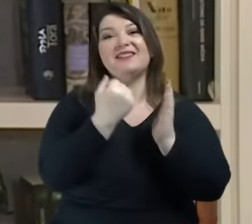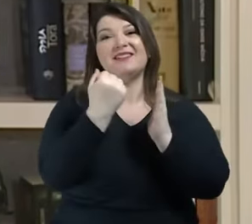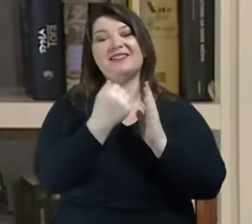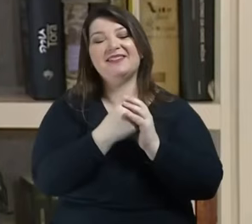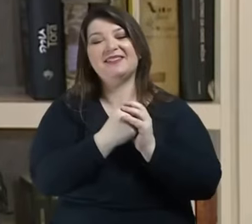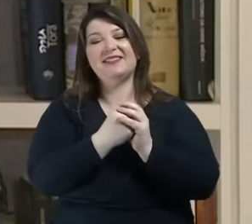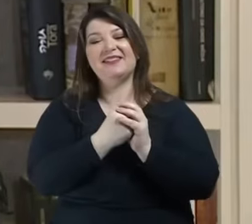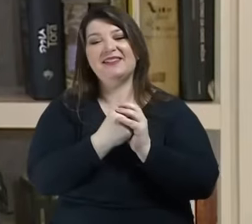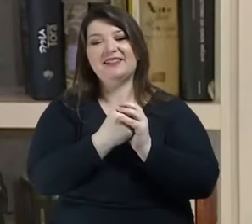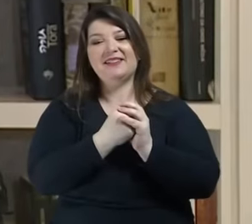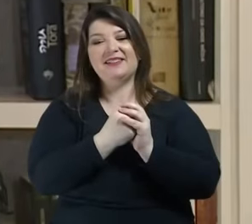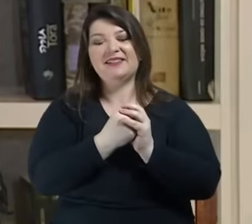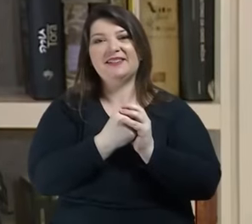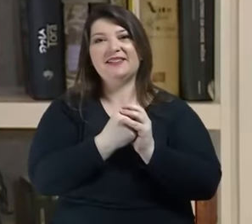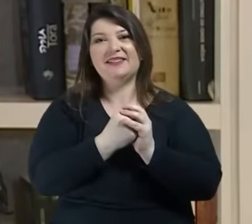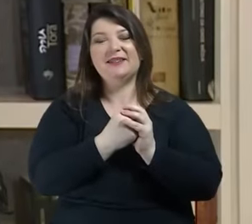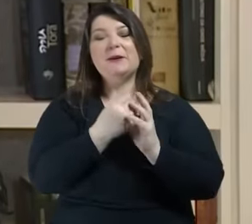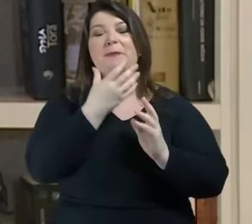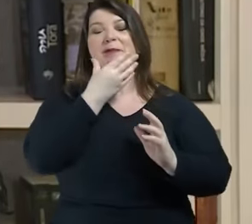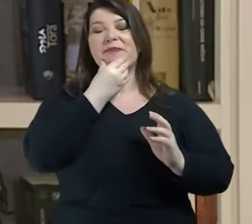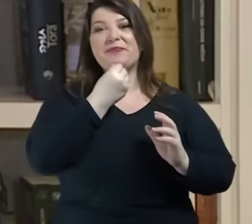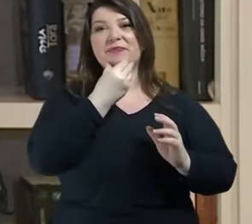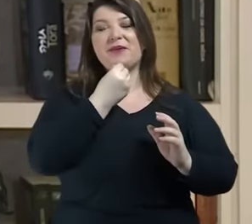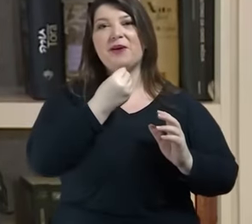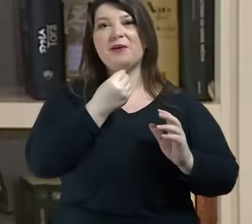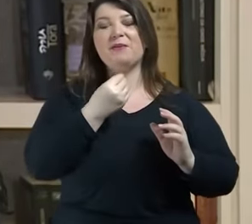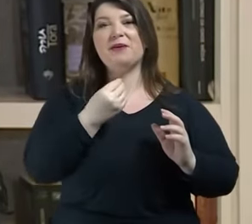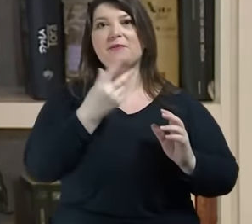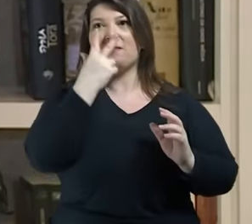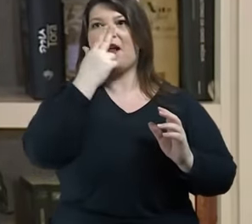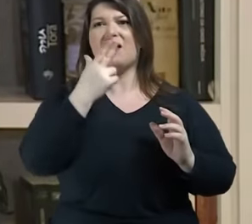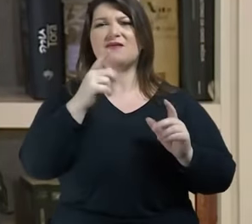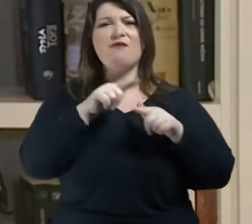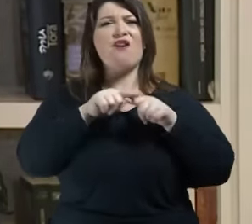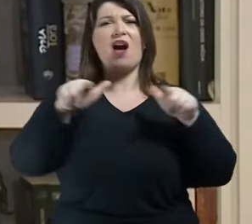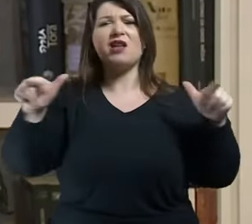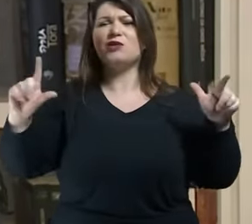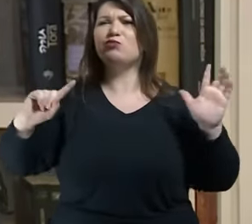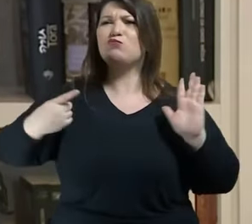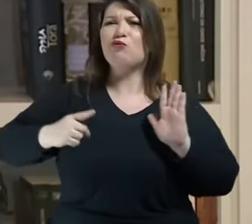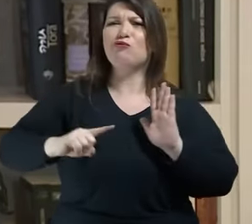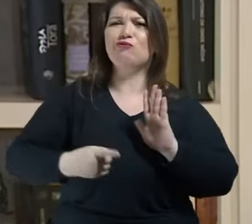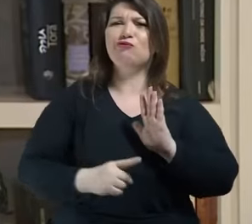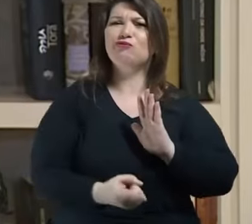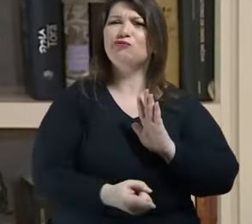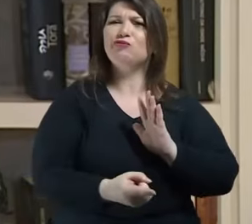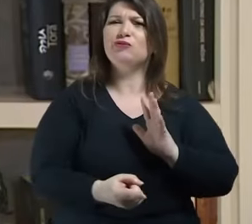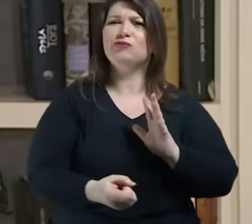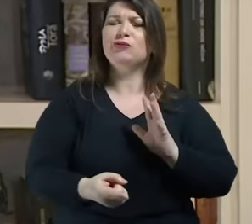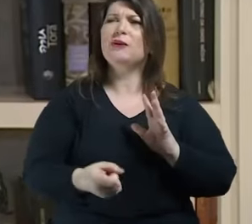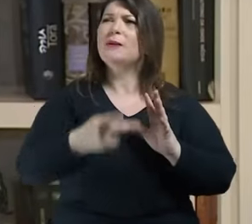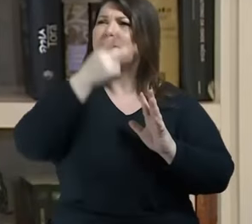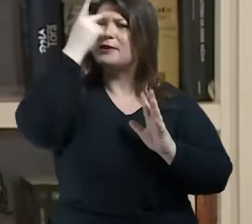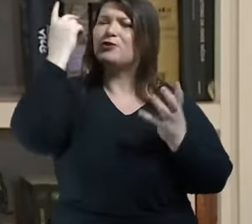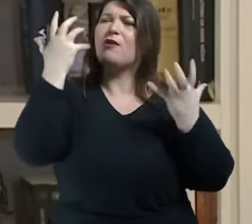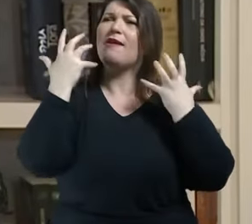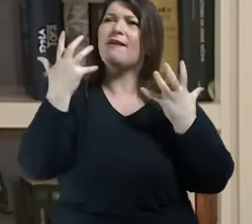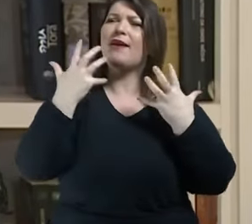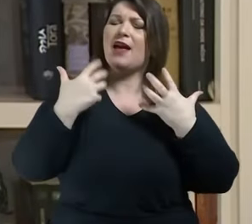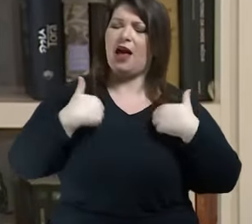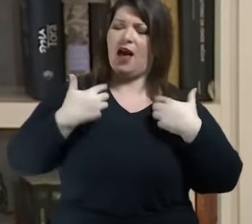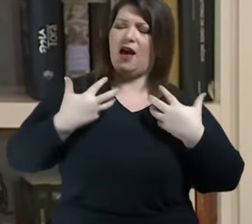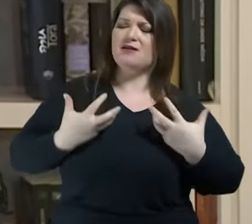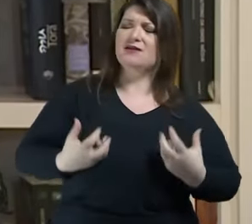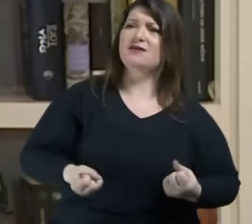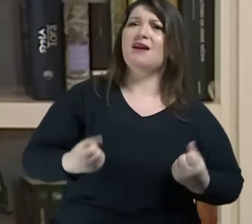o vazio profundo de alguém que queria ser aceito amado alguém que queria